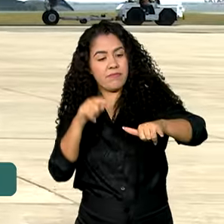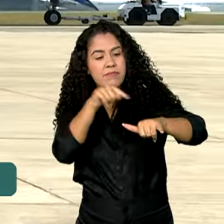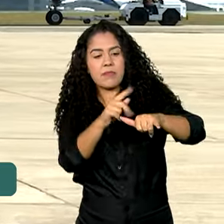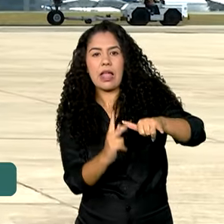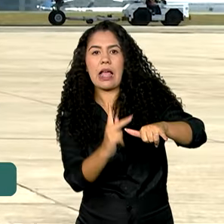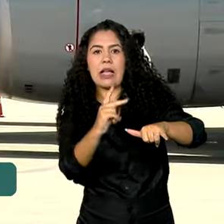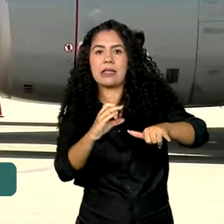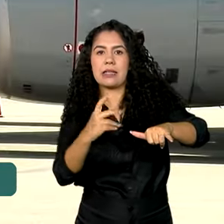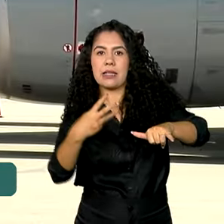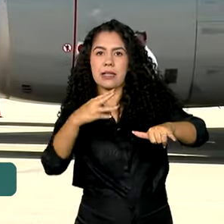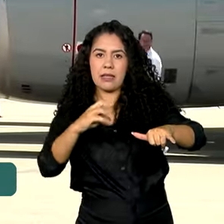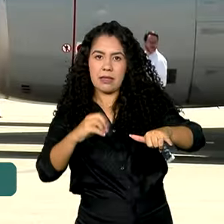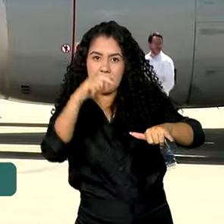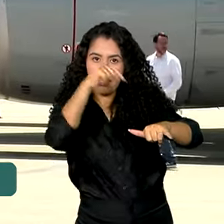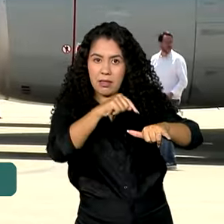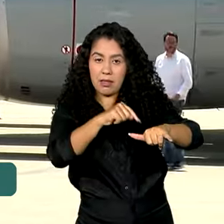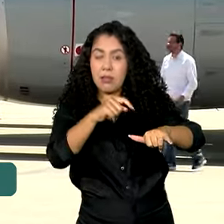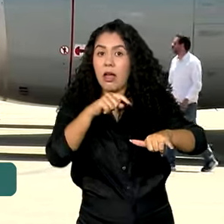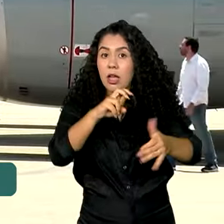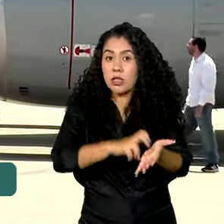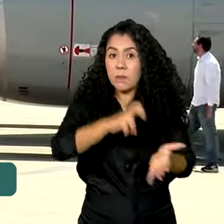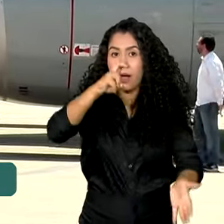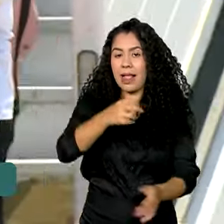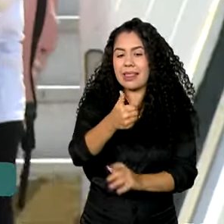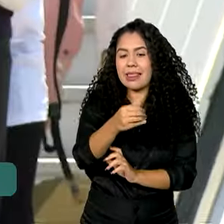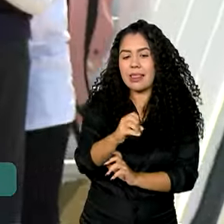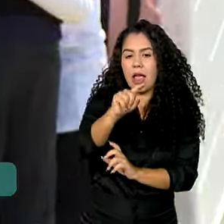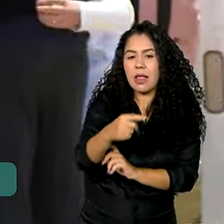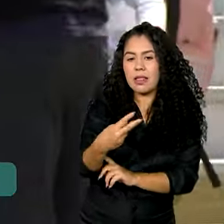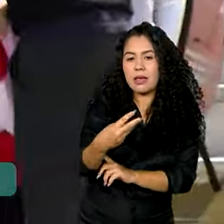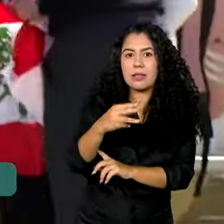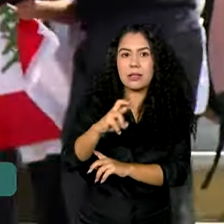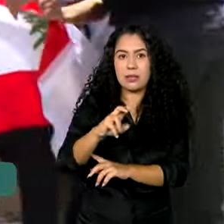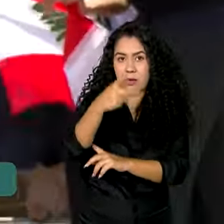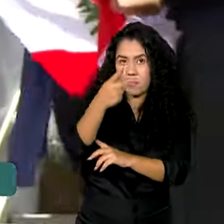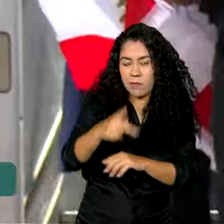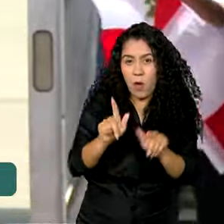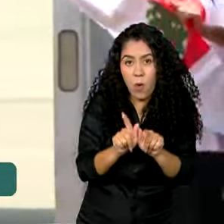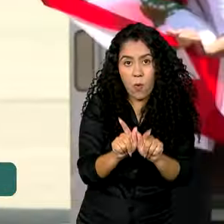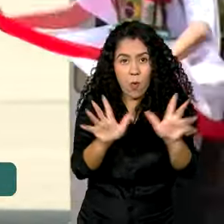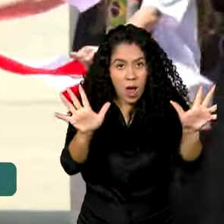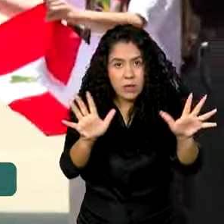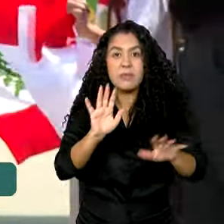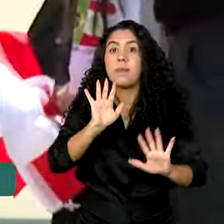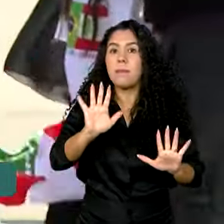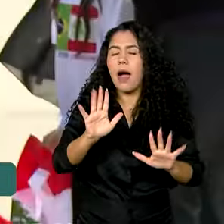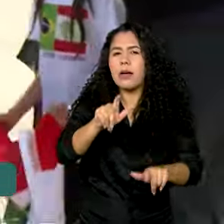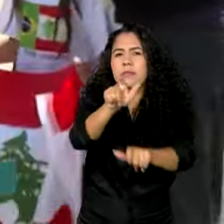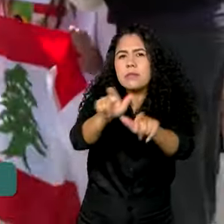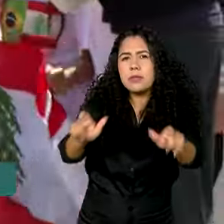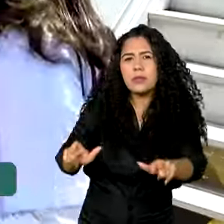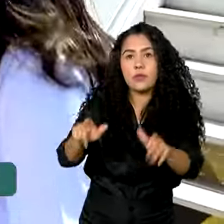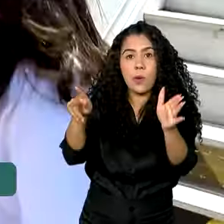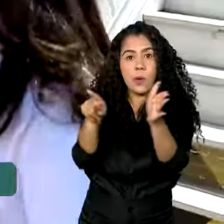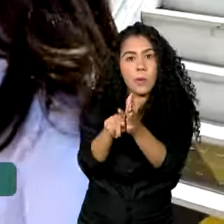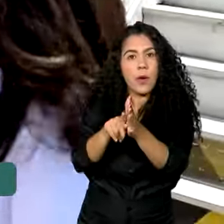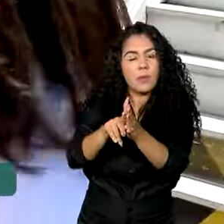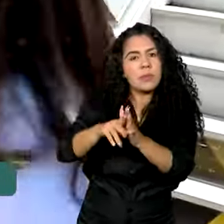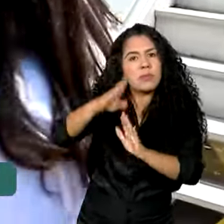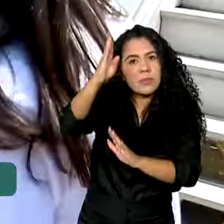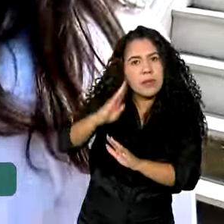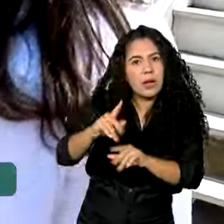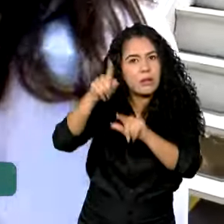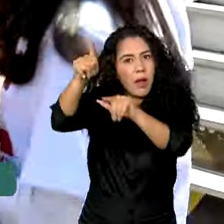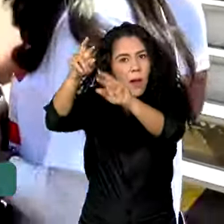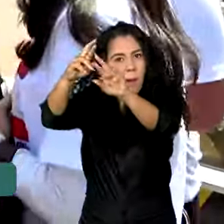pousou às 10h25 da manhã deste domingo na base aérea de Guarulhos. Entre os passageiros, brasileiros que estavam em viagem pelo Líbano